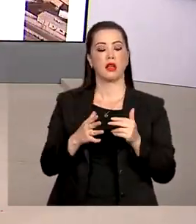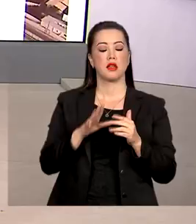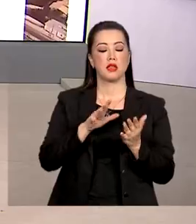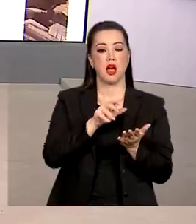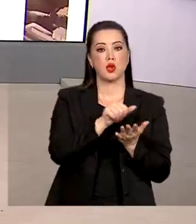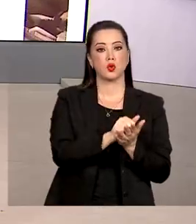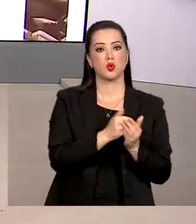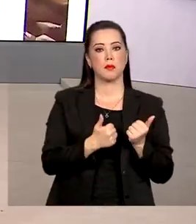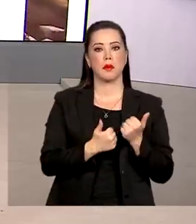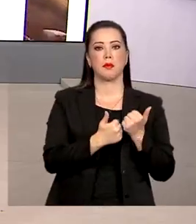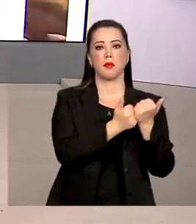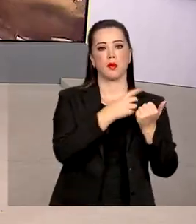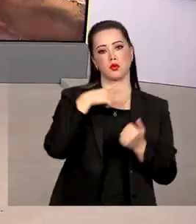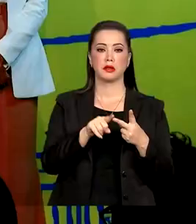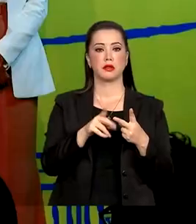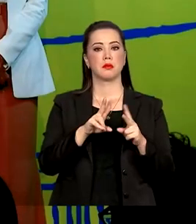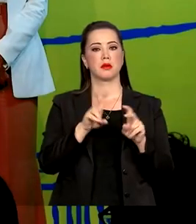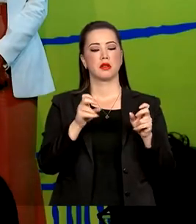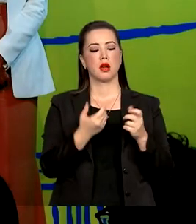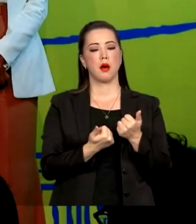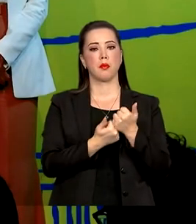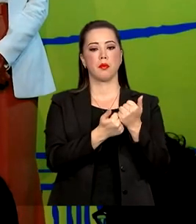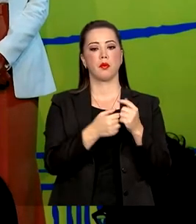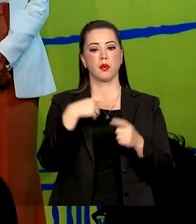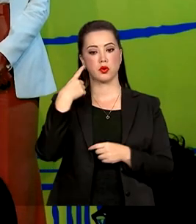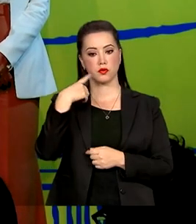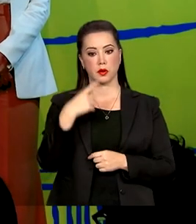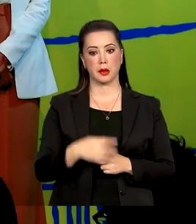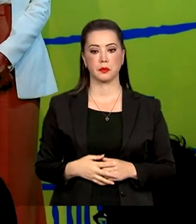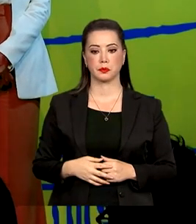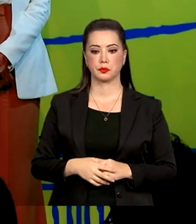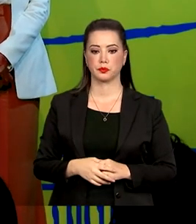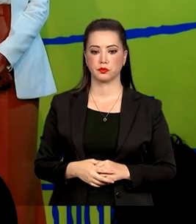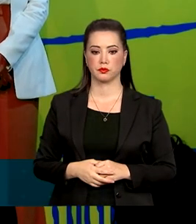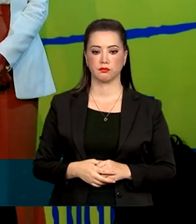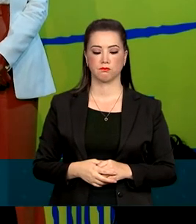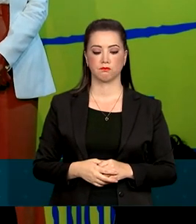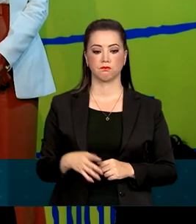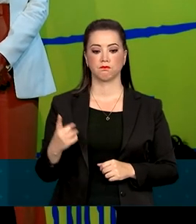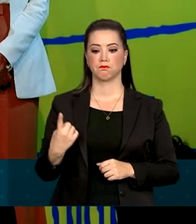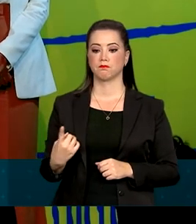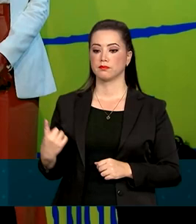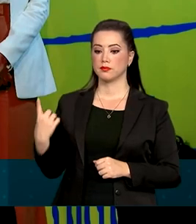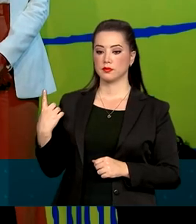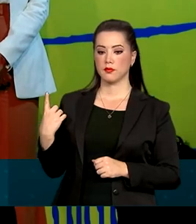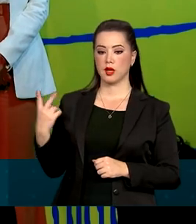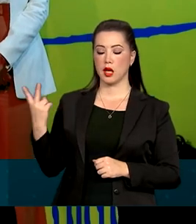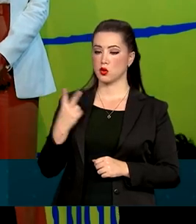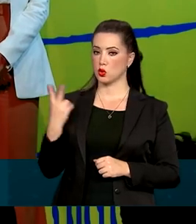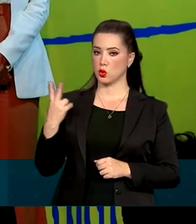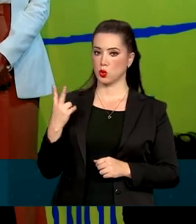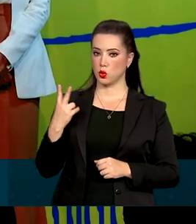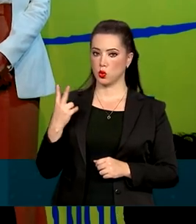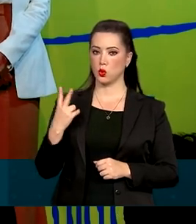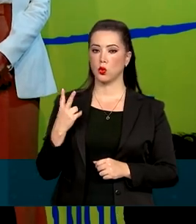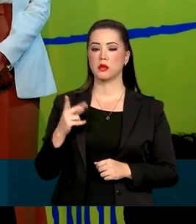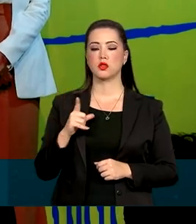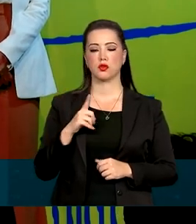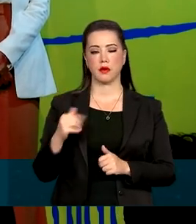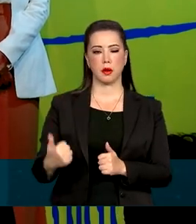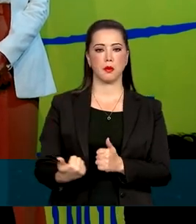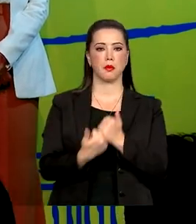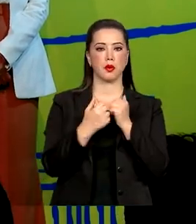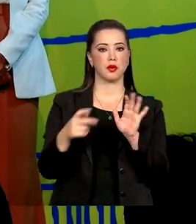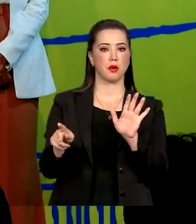jurídica do Ministério da Fazenda. Ambas foram recomendadas, inclusive, pelas próprias carreiras.